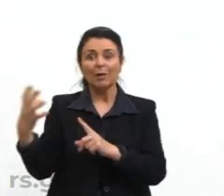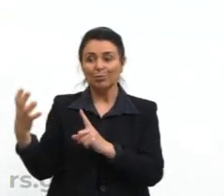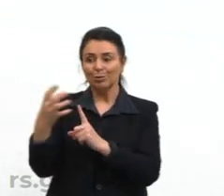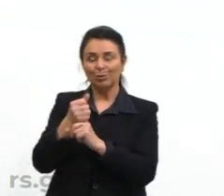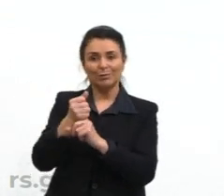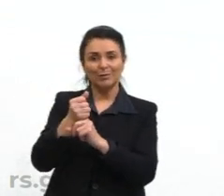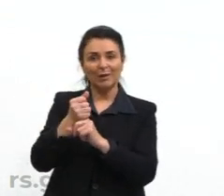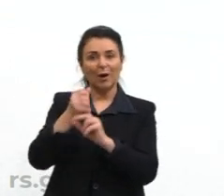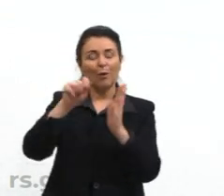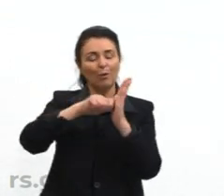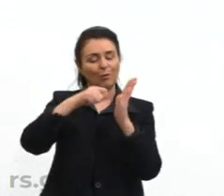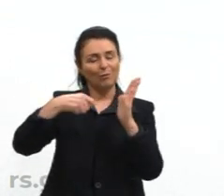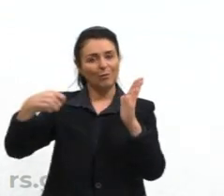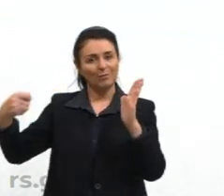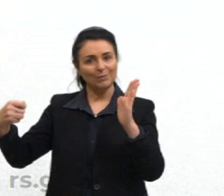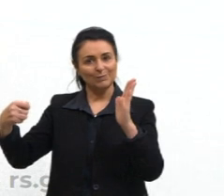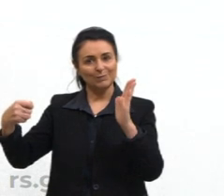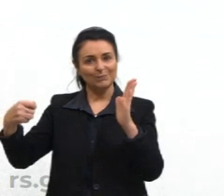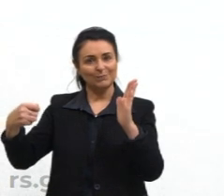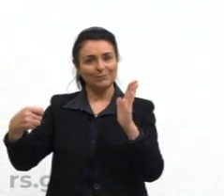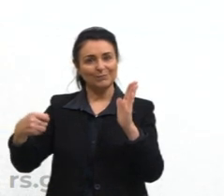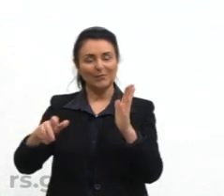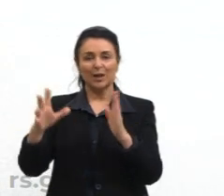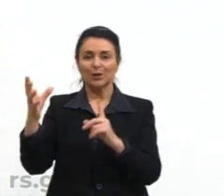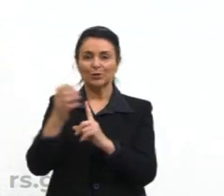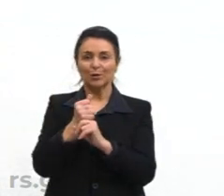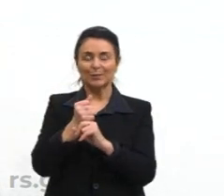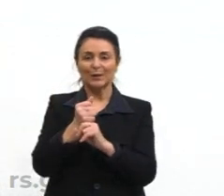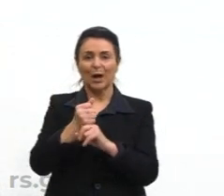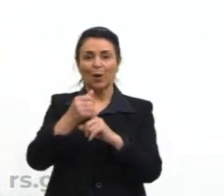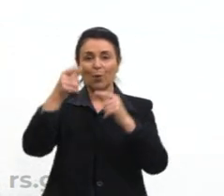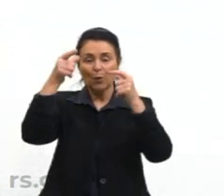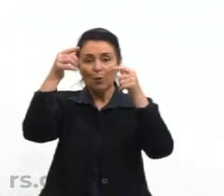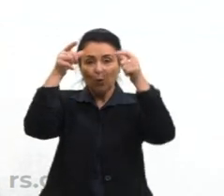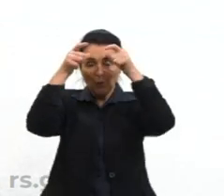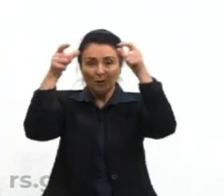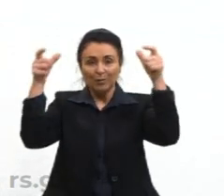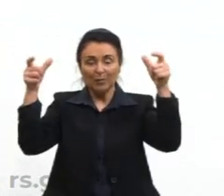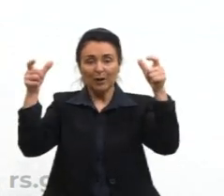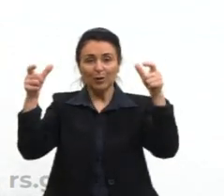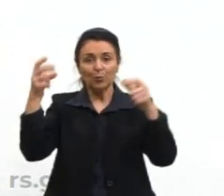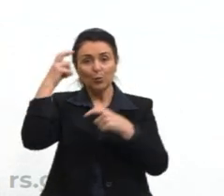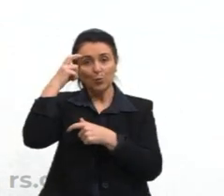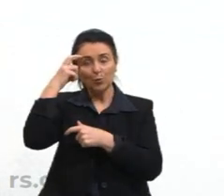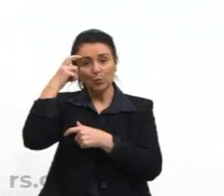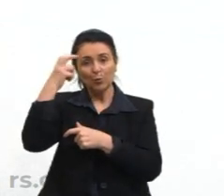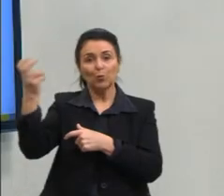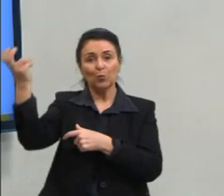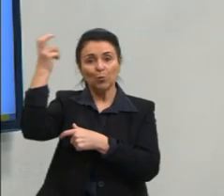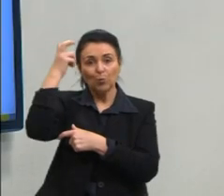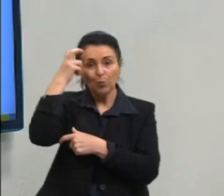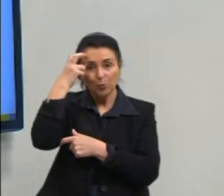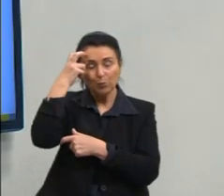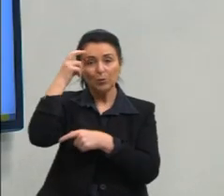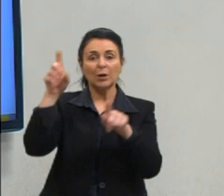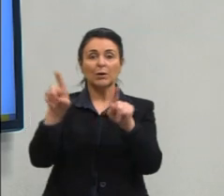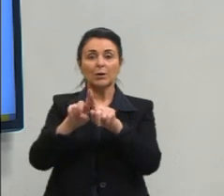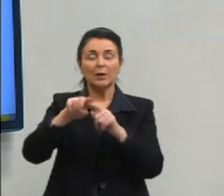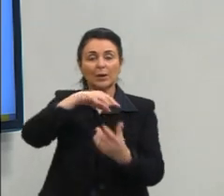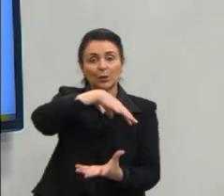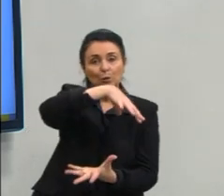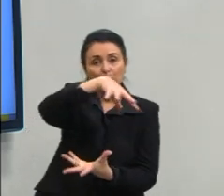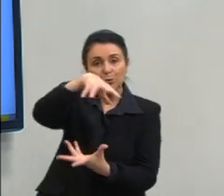vocabulário, dominar o conhecimento cultural, o conhecimento de mundo dos países